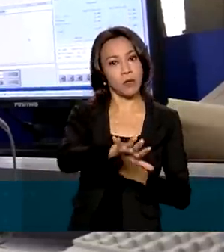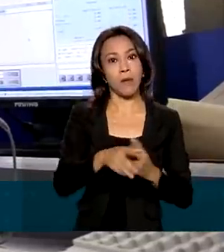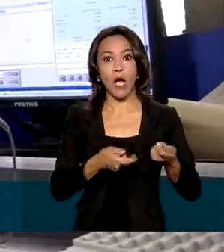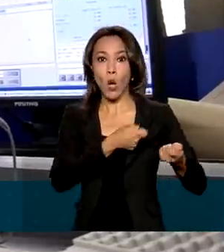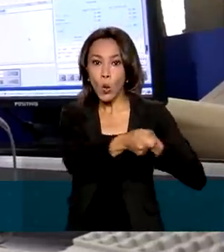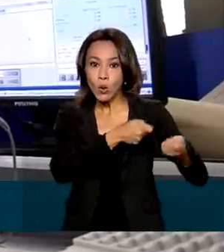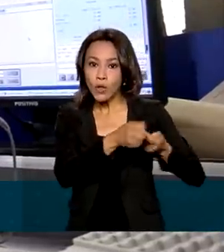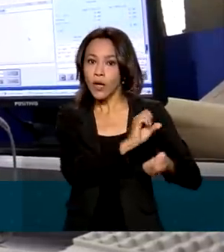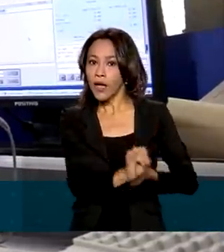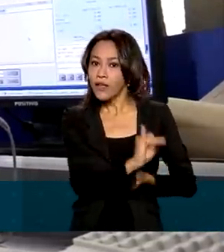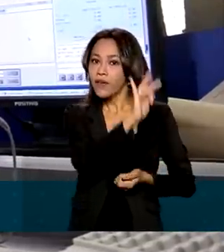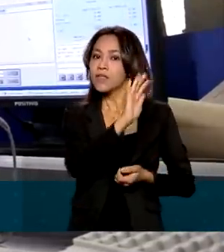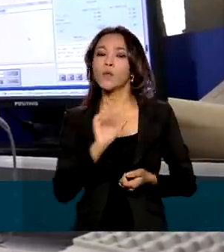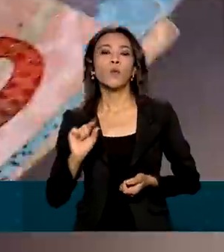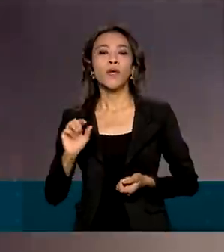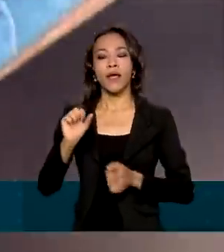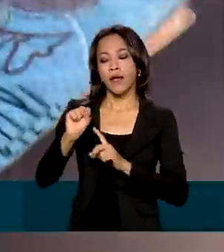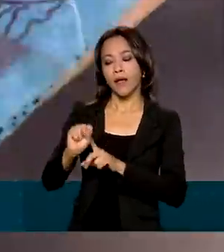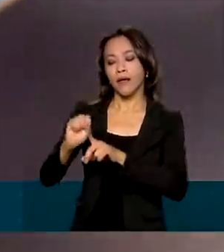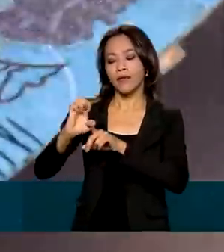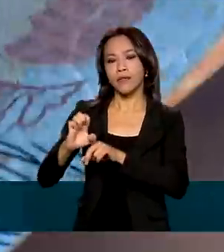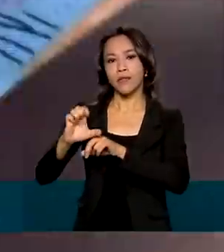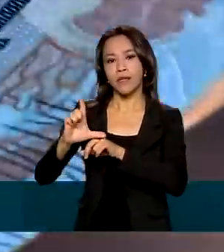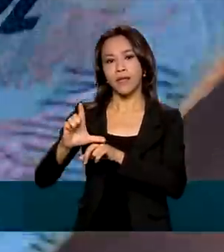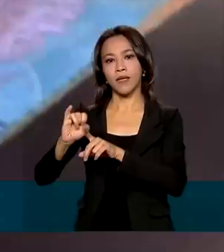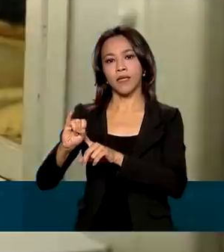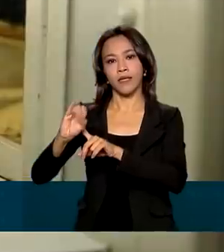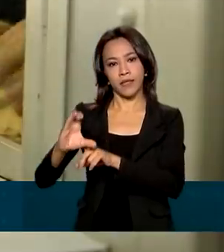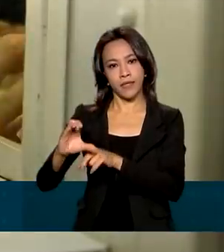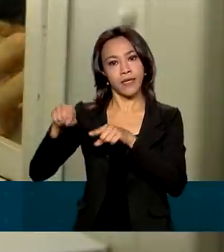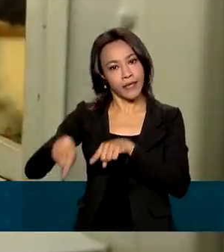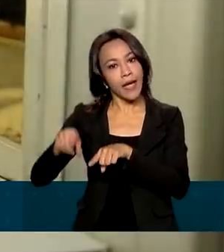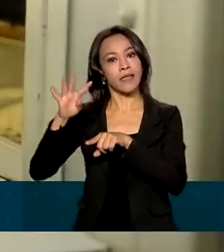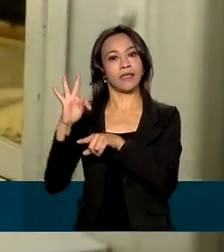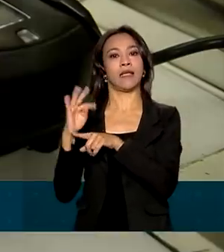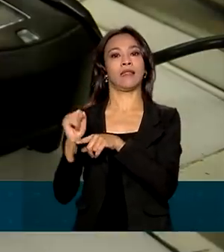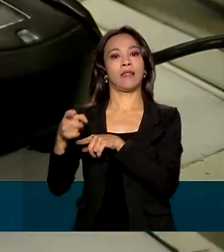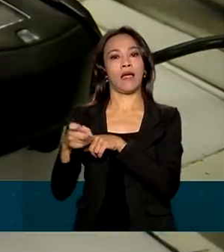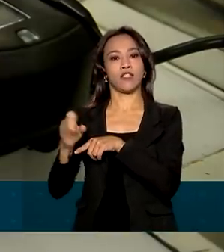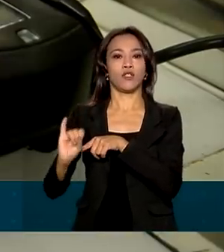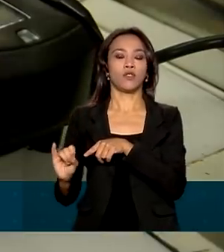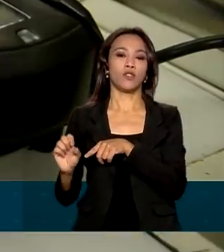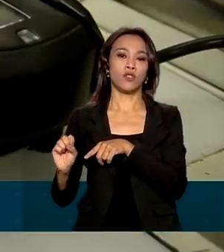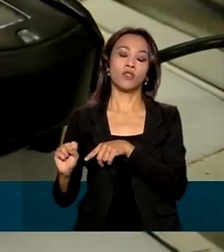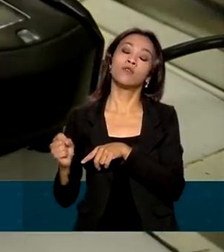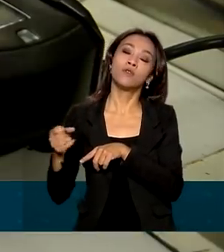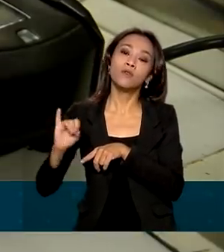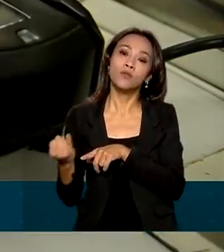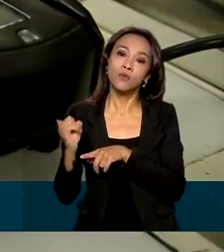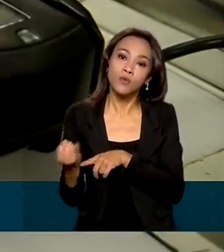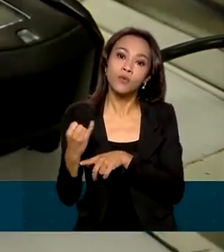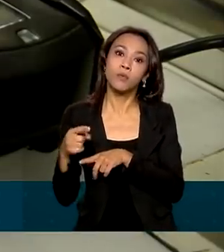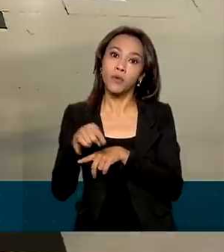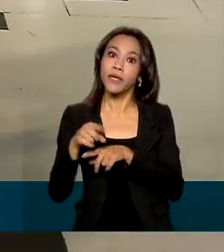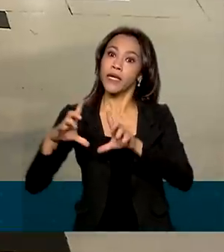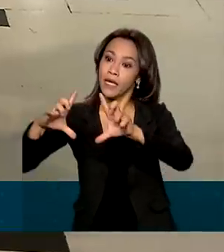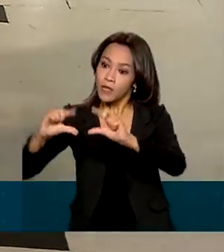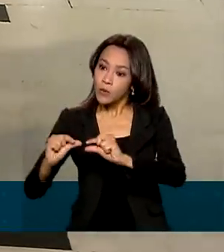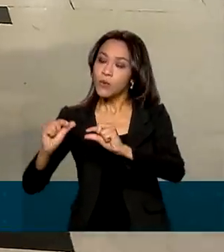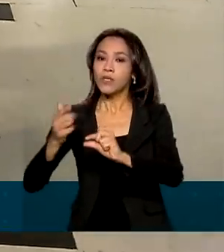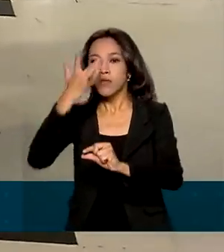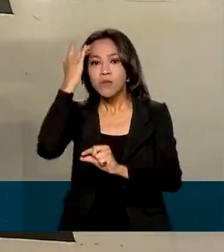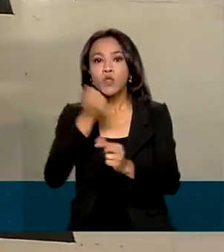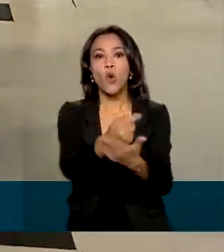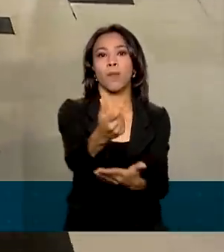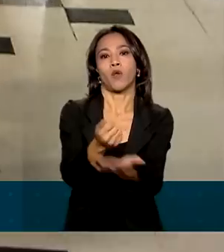inflação é a Selic, a taxa básica de juros da economia. O aumento da Selic costuma desestimular o consumo, o que pode